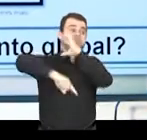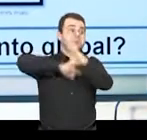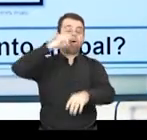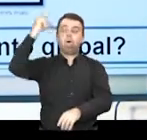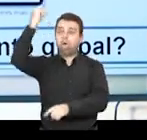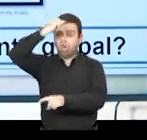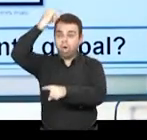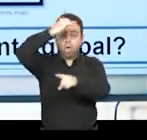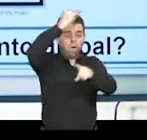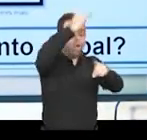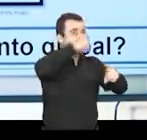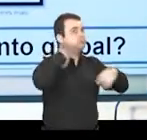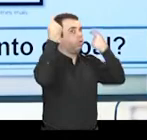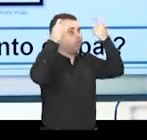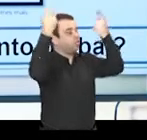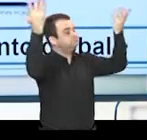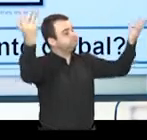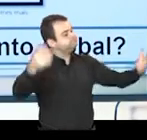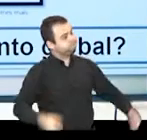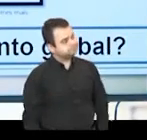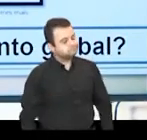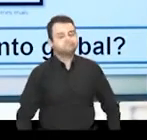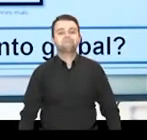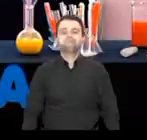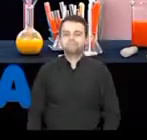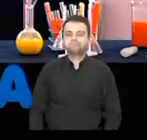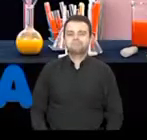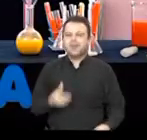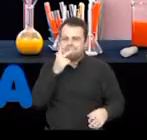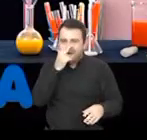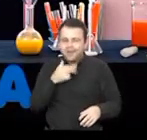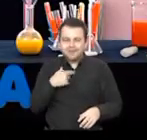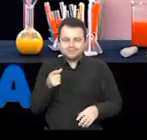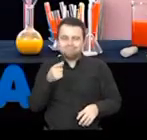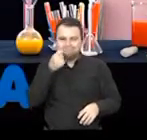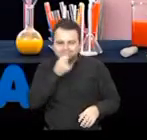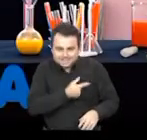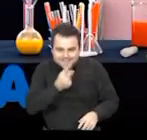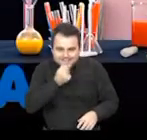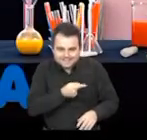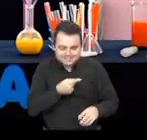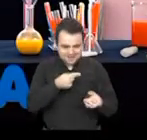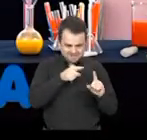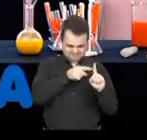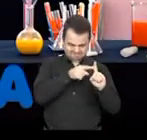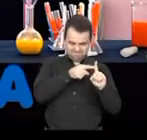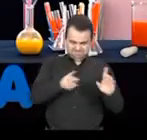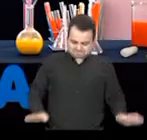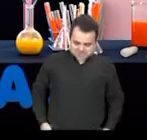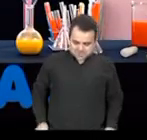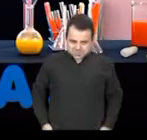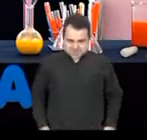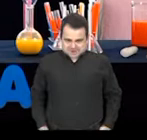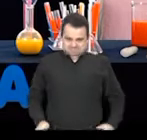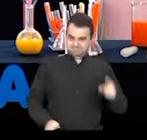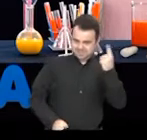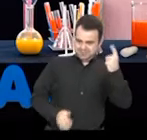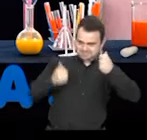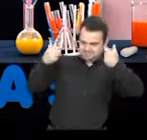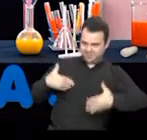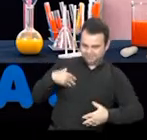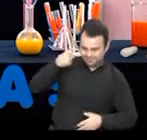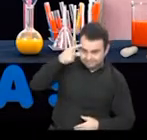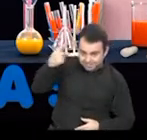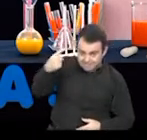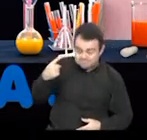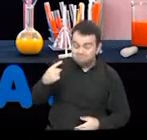preocupar com o abestamento global. Ele está tirando sarro do que o primeiro pinguim falou. Mas antes